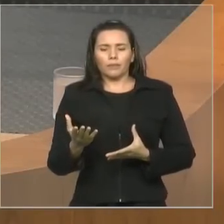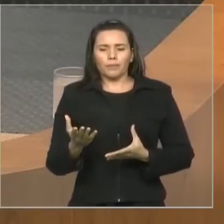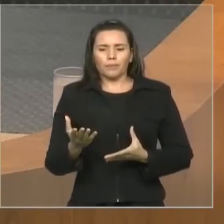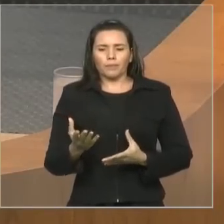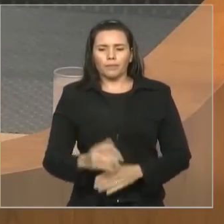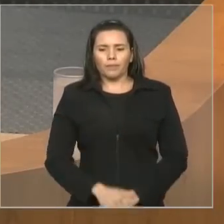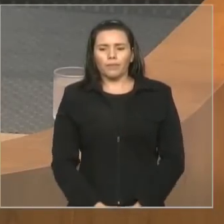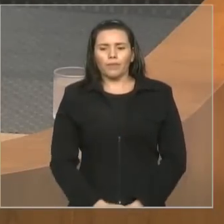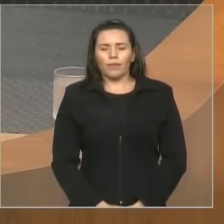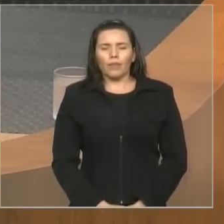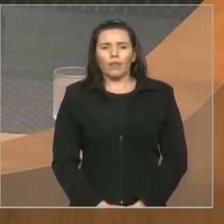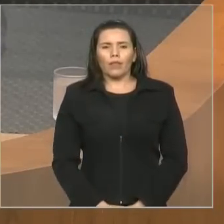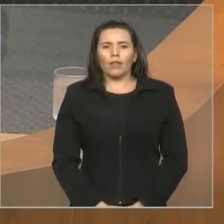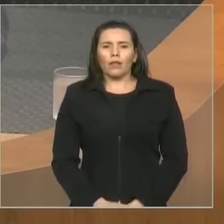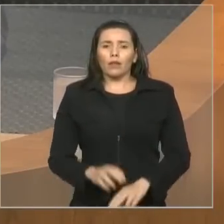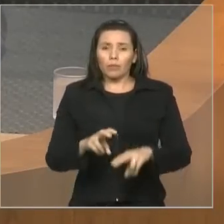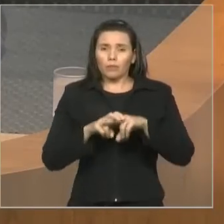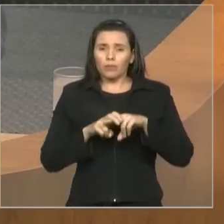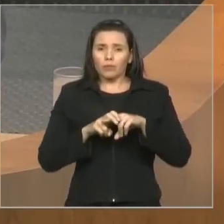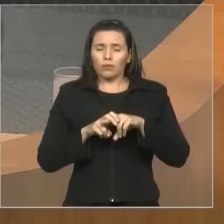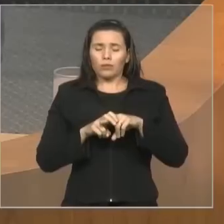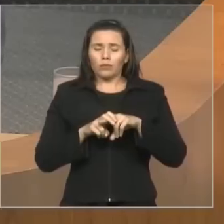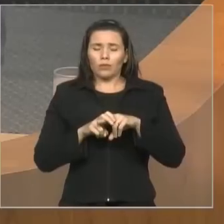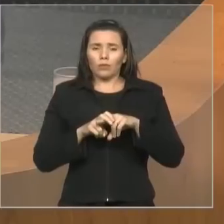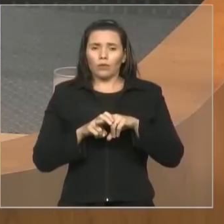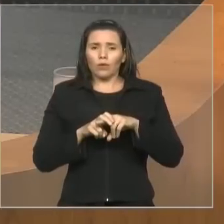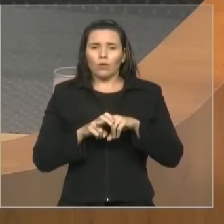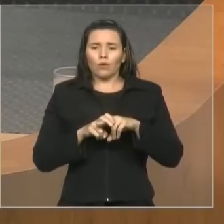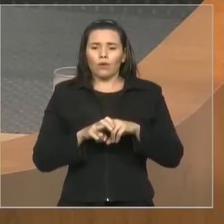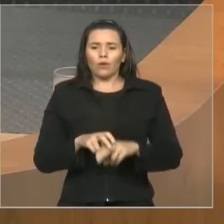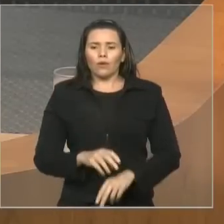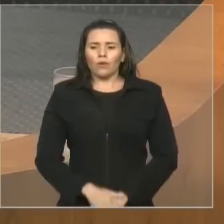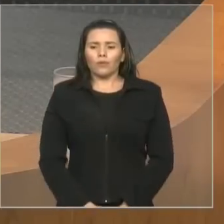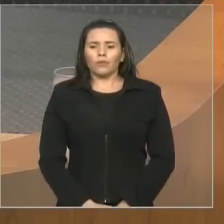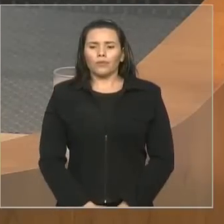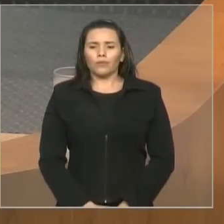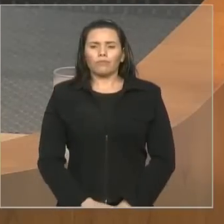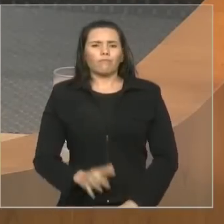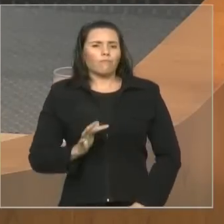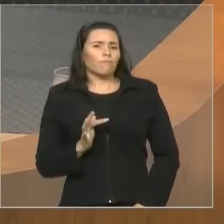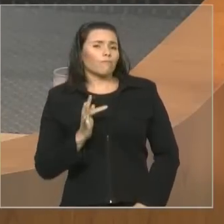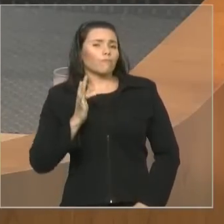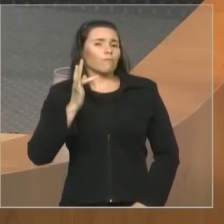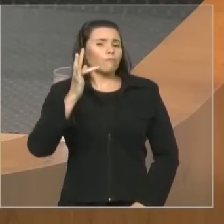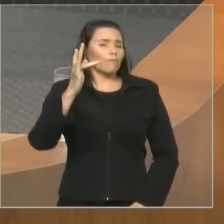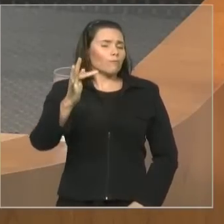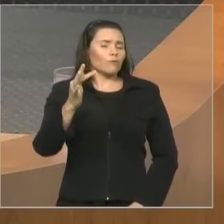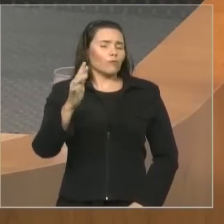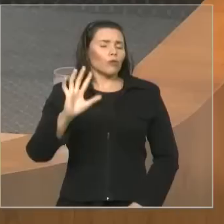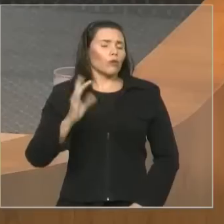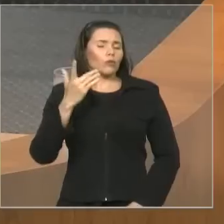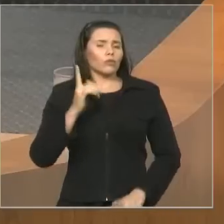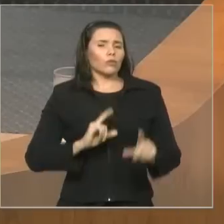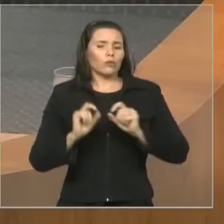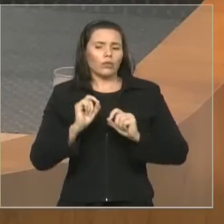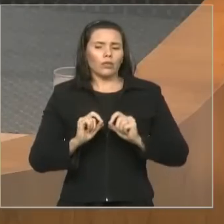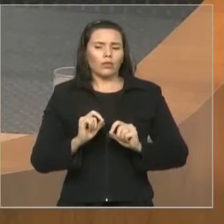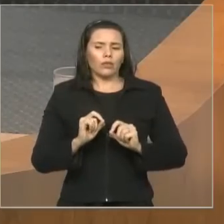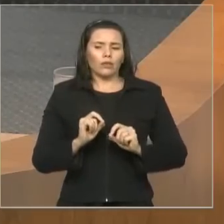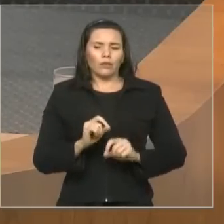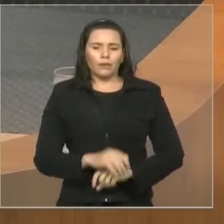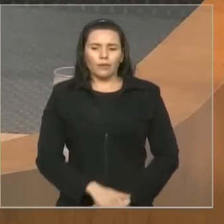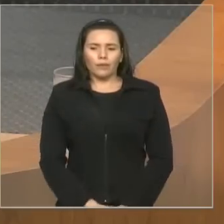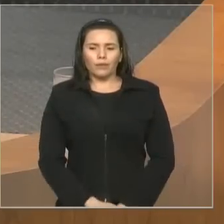deputado Arnaldo, e curvar-se diante de tudo. Um pouco mais na frente, sem preocupação cronológica em relação a isso, nós podemos ver